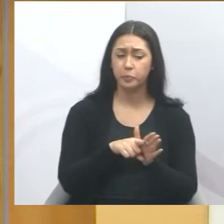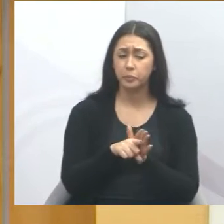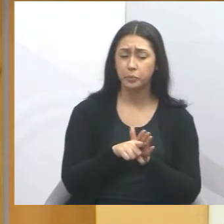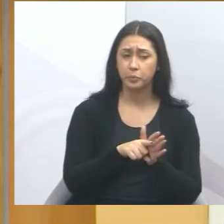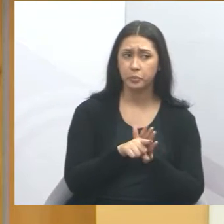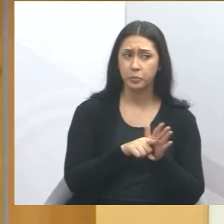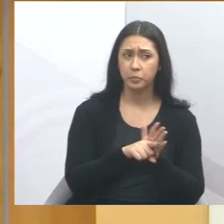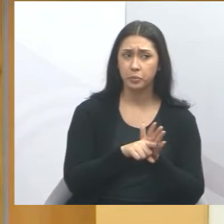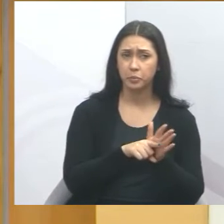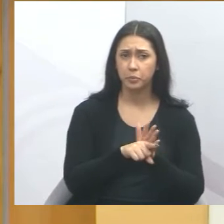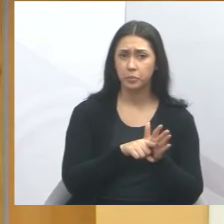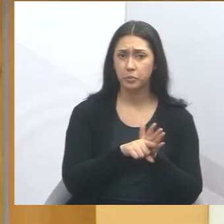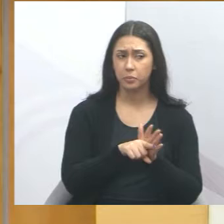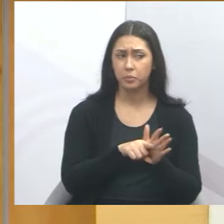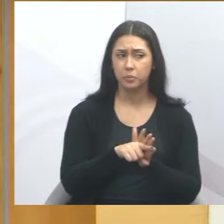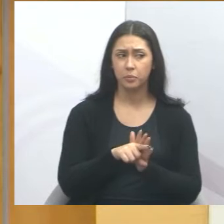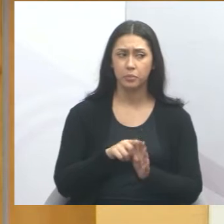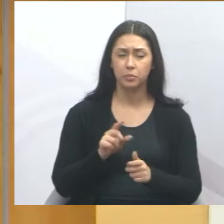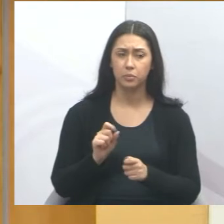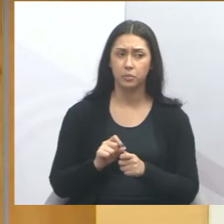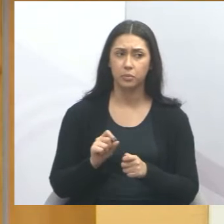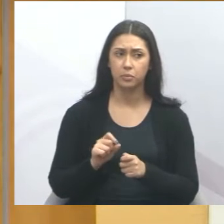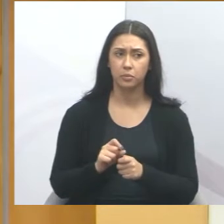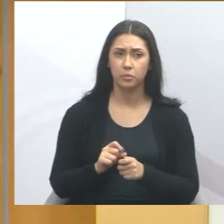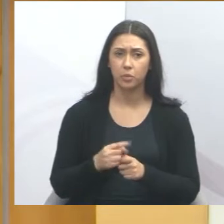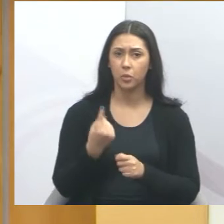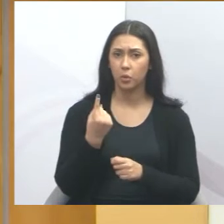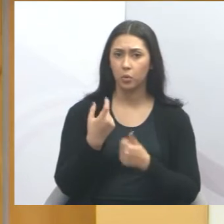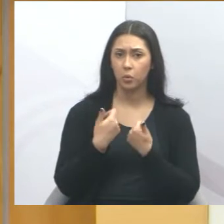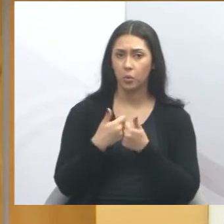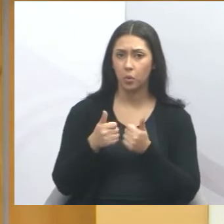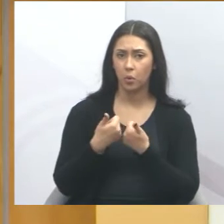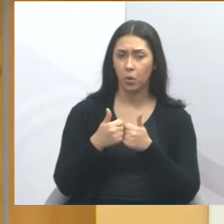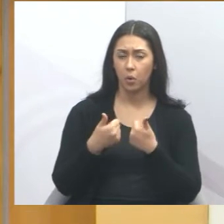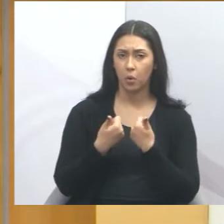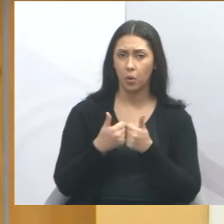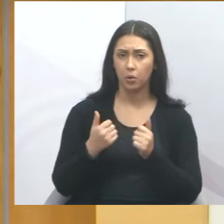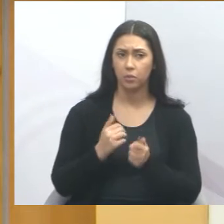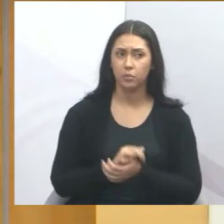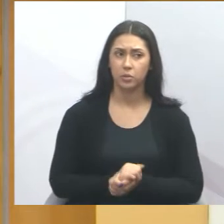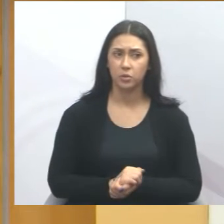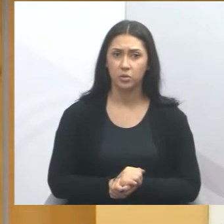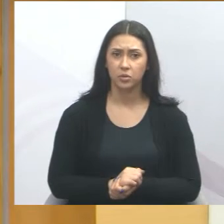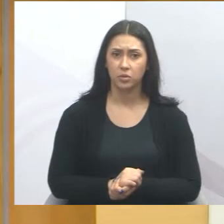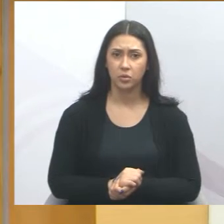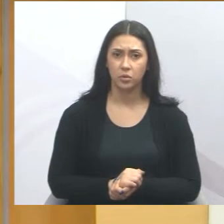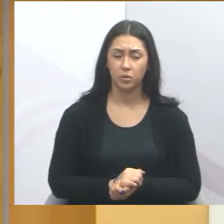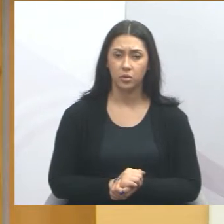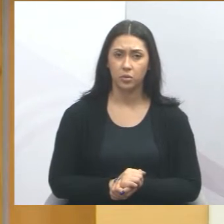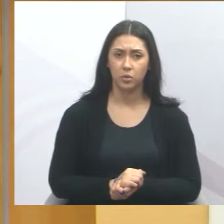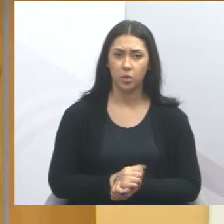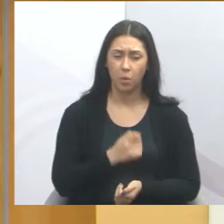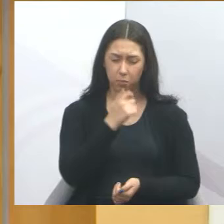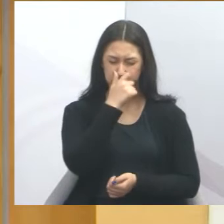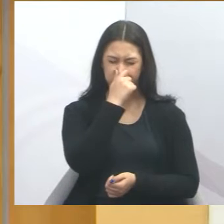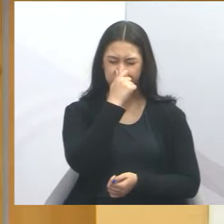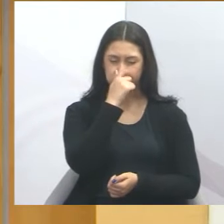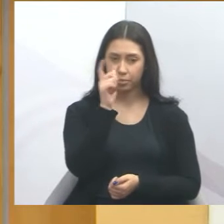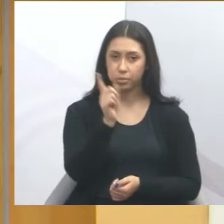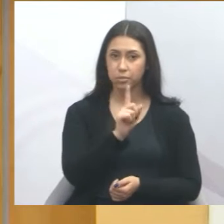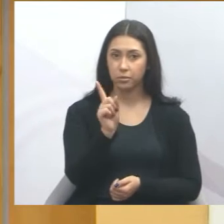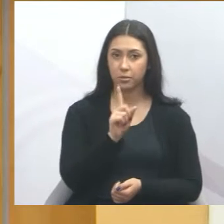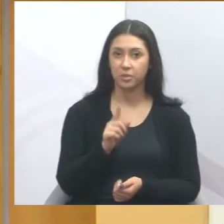realizada no transporte coletivo, os ônibus, os coletivos de Jacareí não estão superlotados.